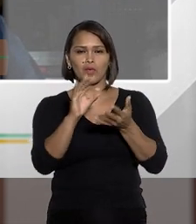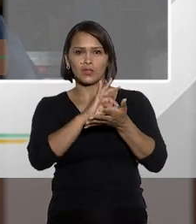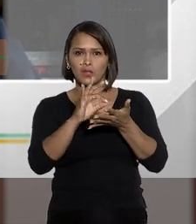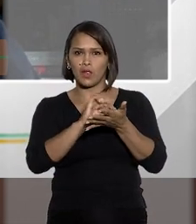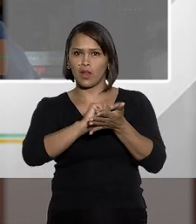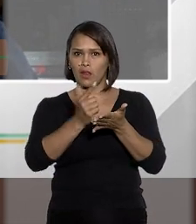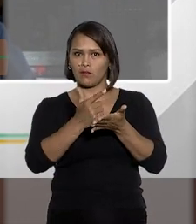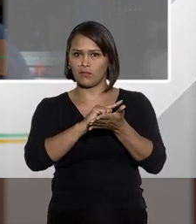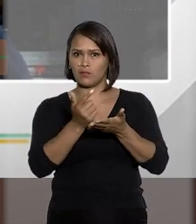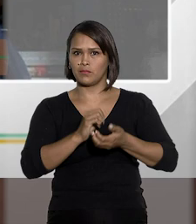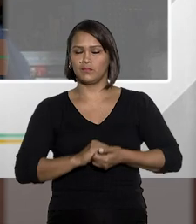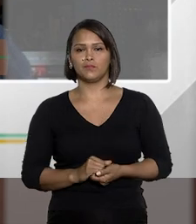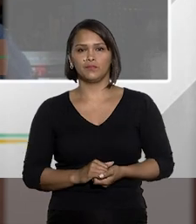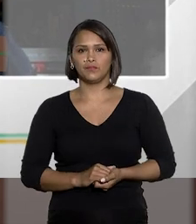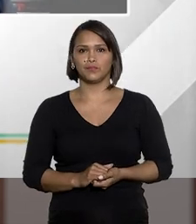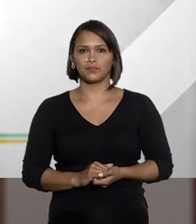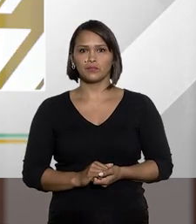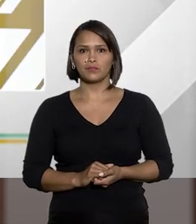concluir quando eu escrevi o livro.